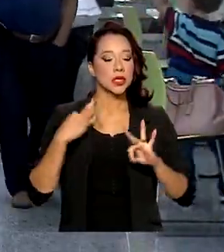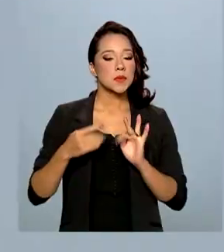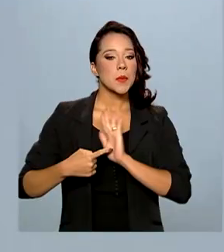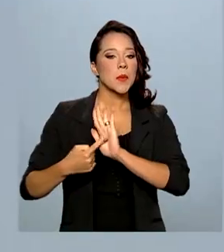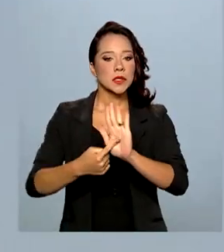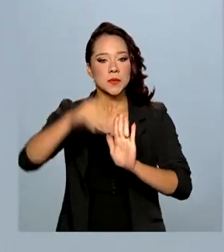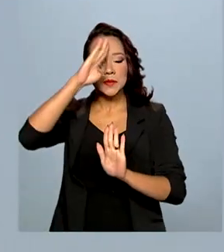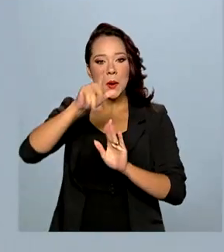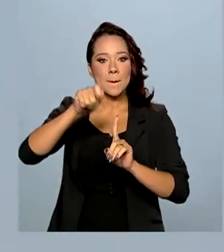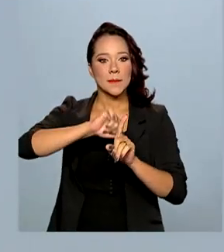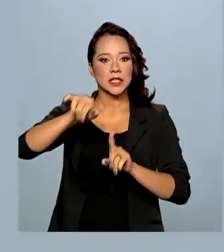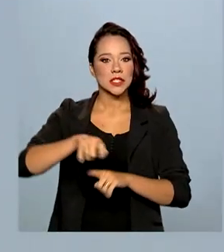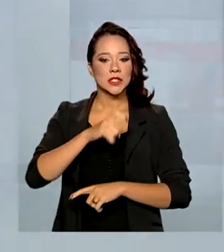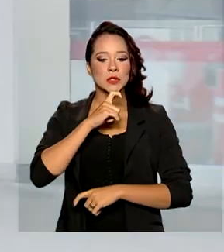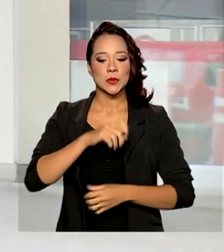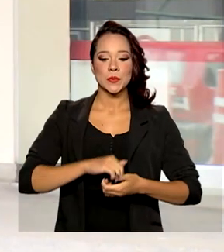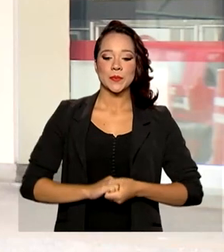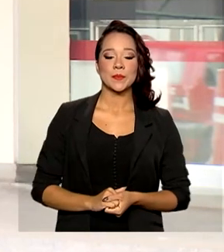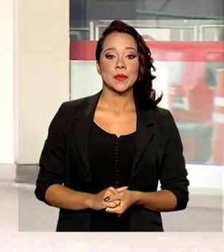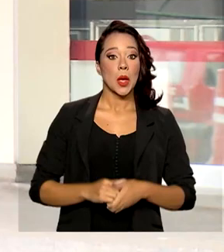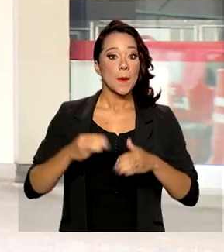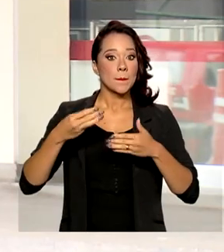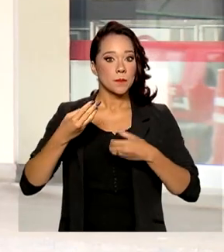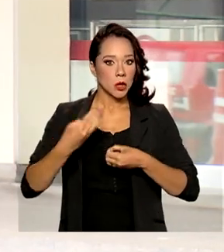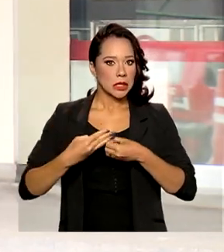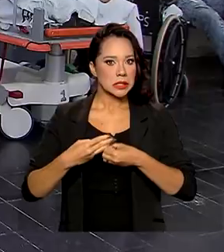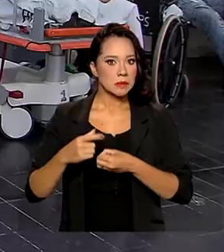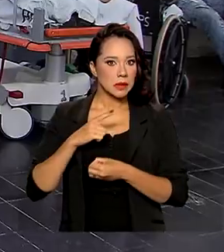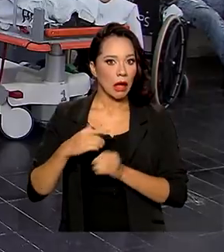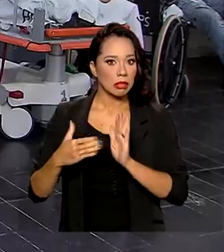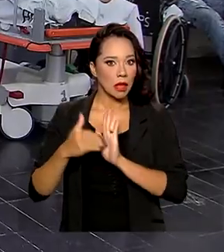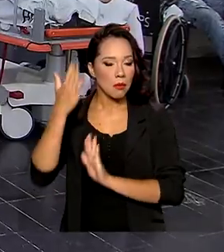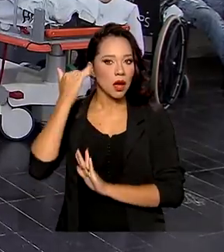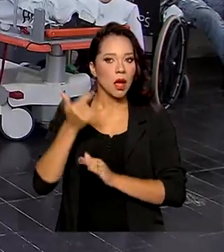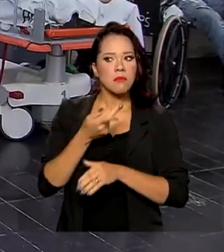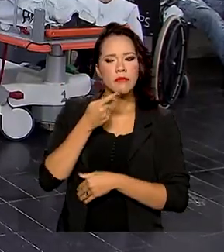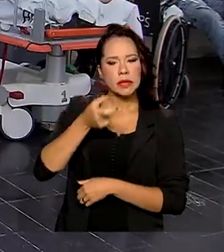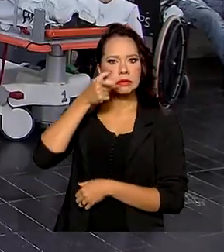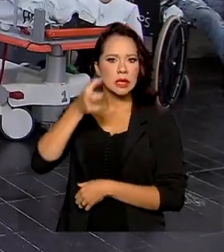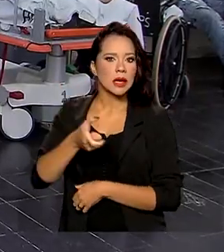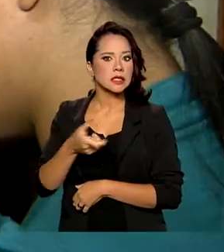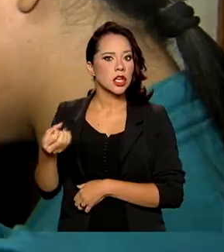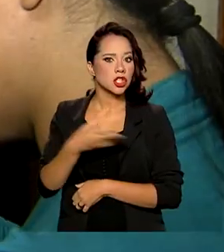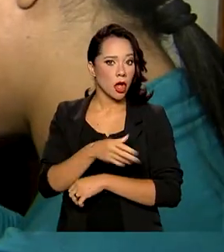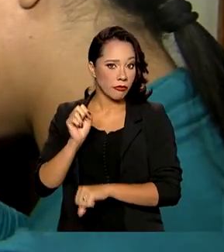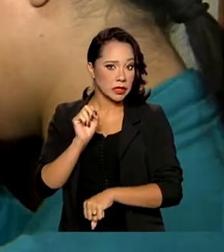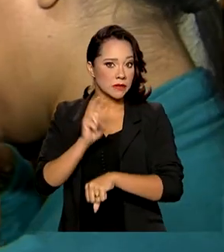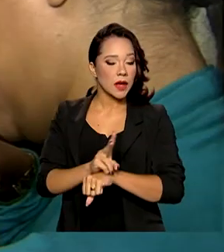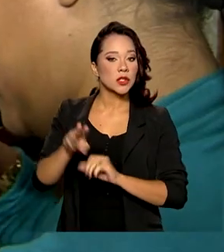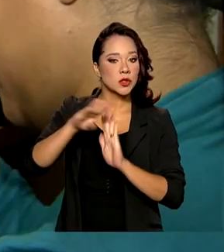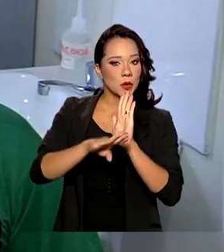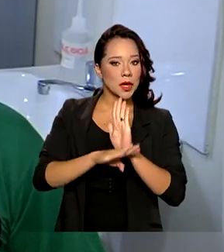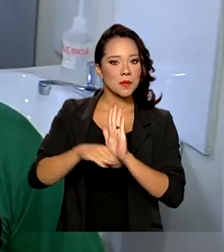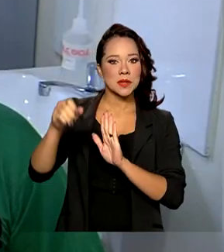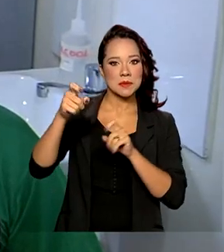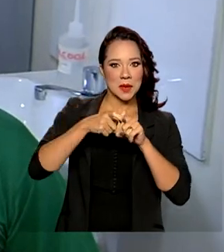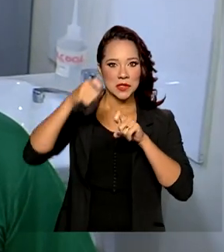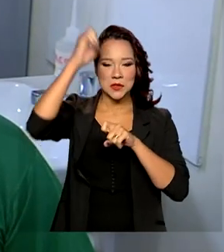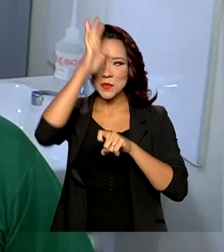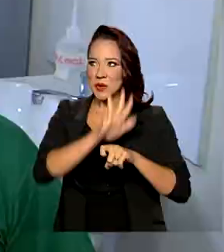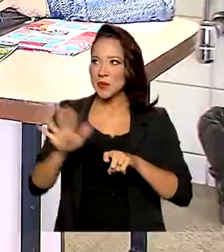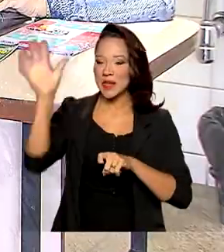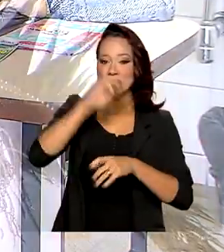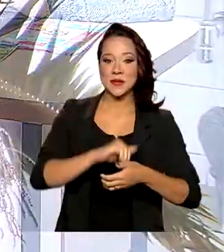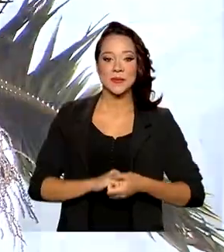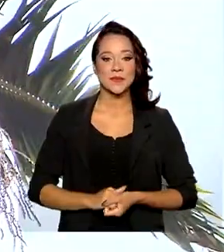destaque em julho. Municípios têm até amanhã para manifestar interesse nas novas vagas do programa Médicos pelo Brasil.